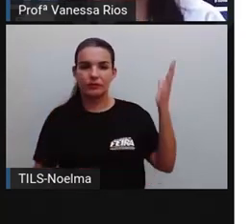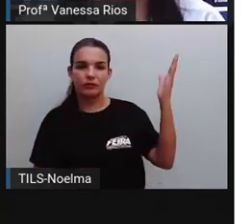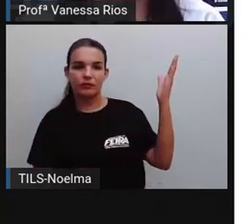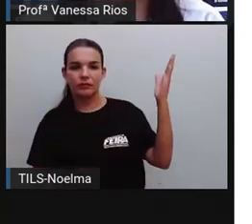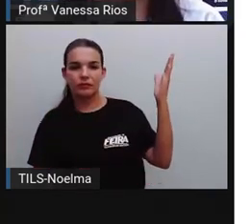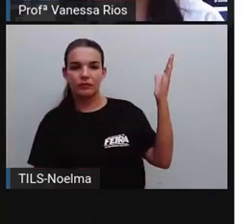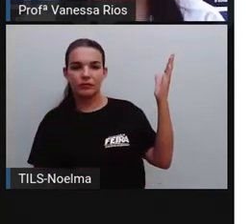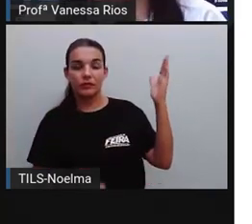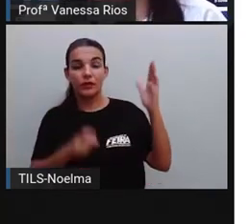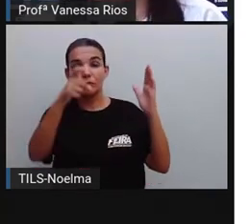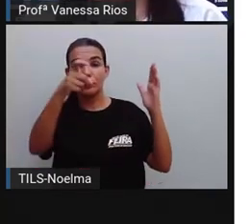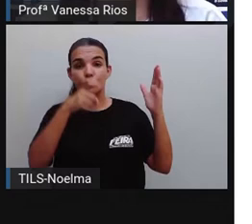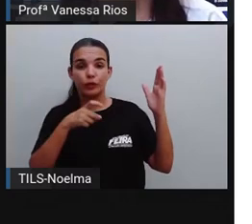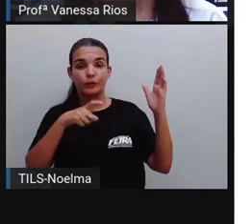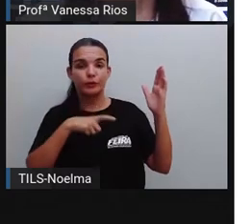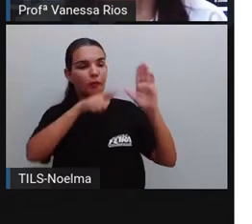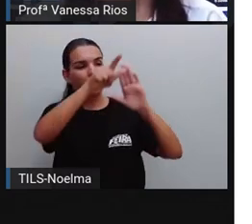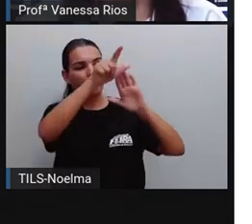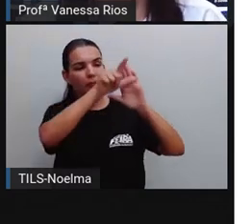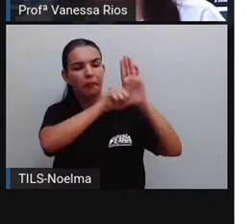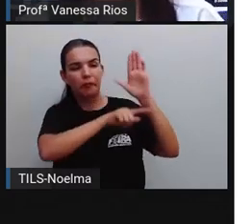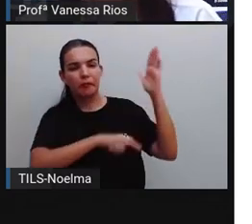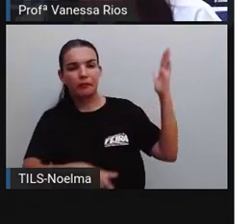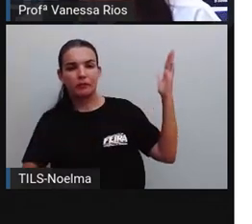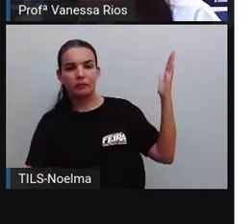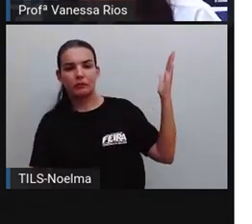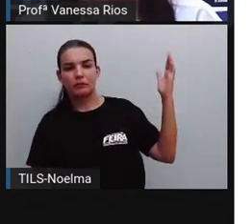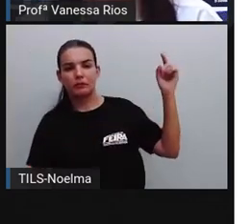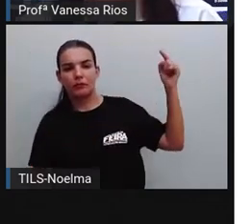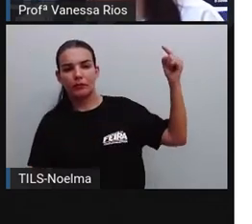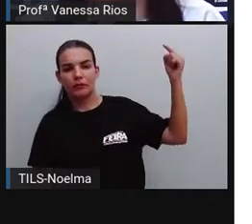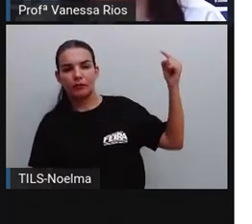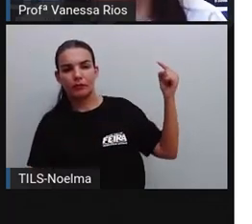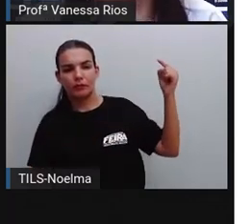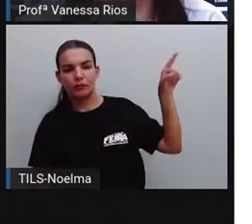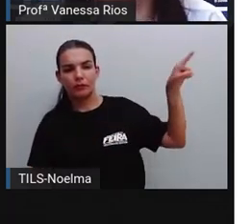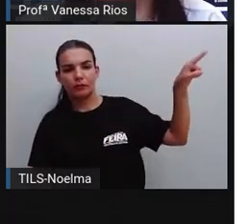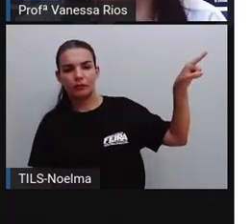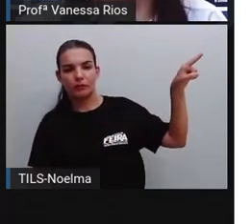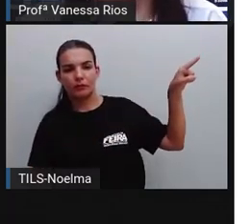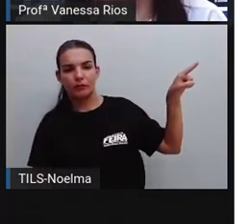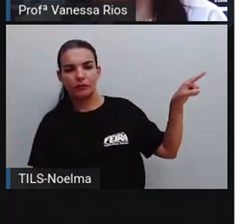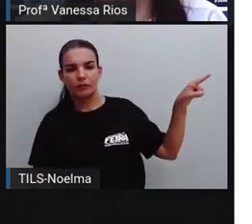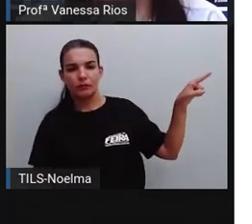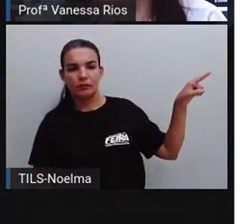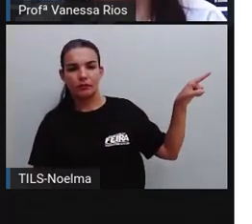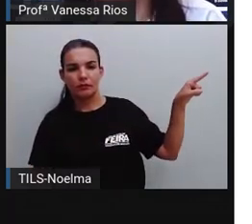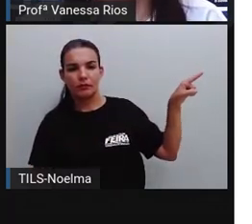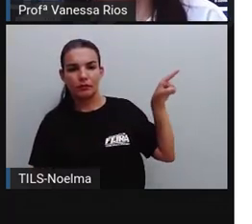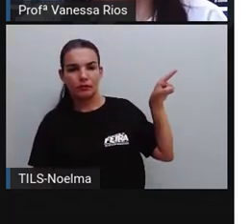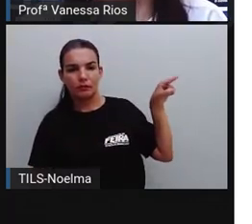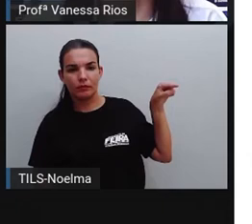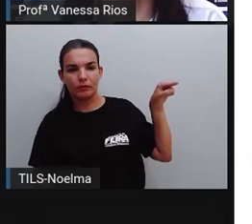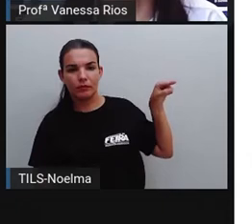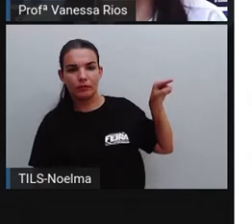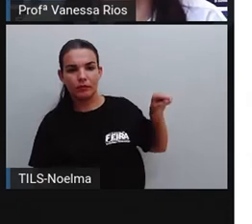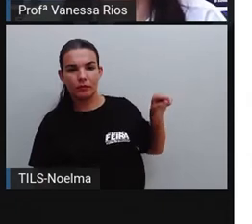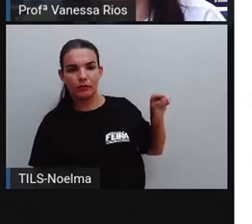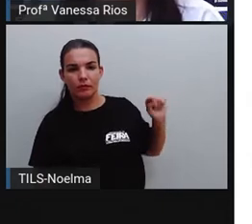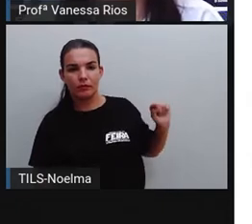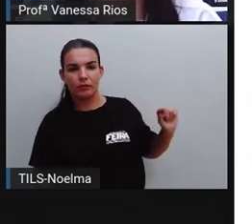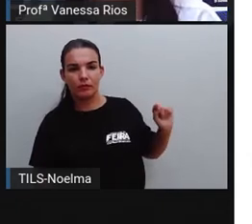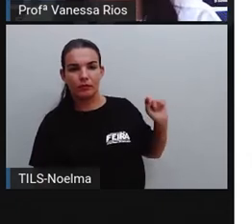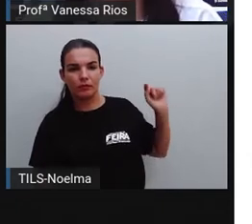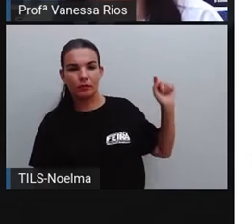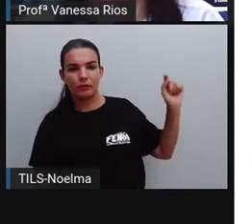Então com X, bexiga, bruxa, cachumba, elixi, faxina,